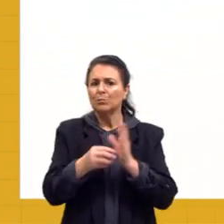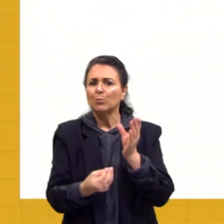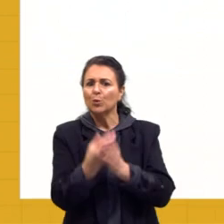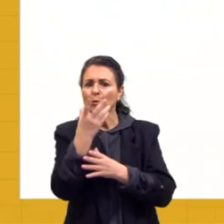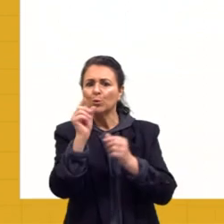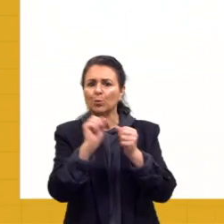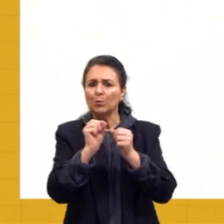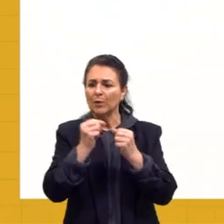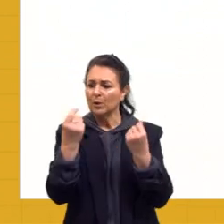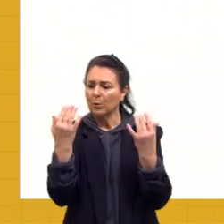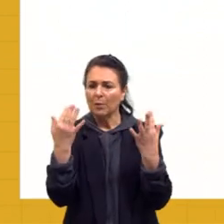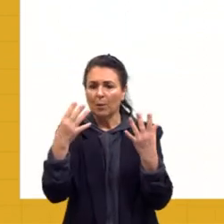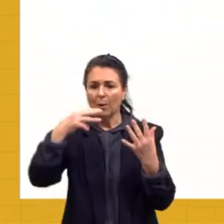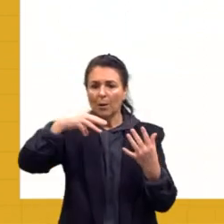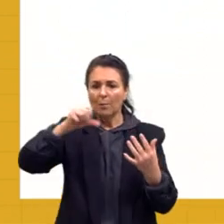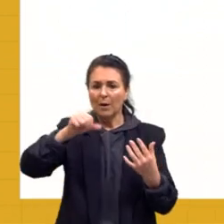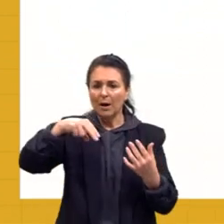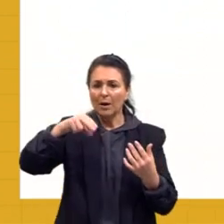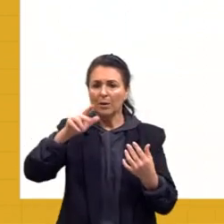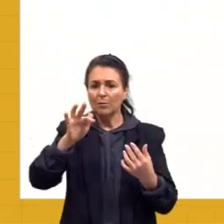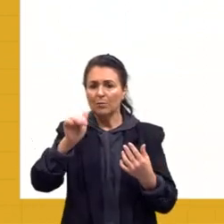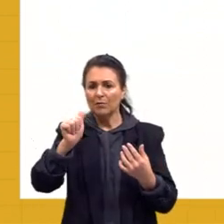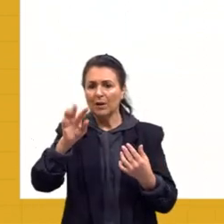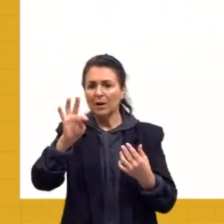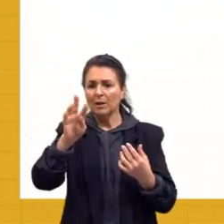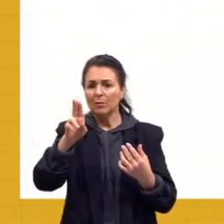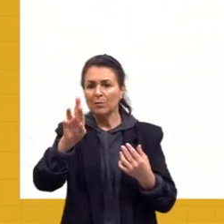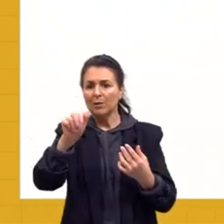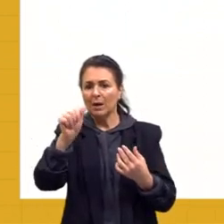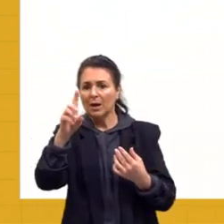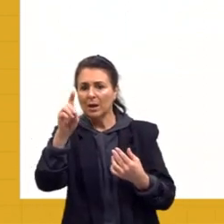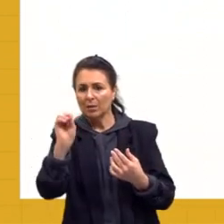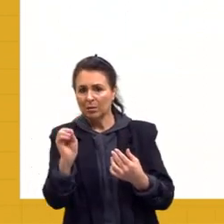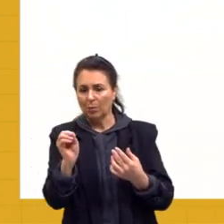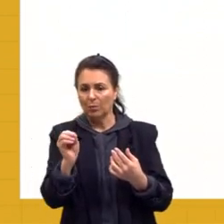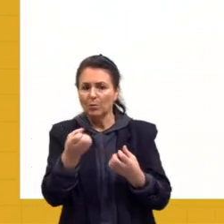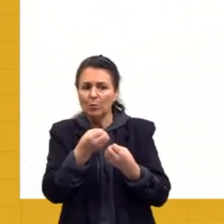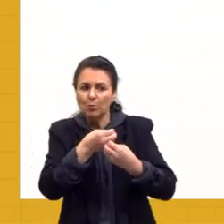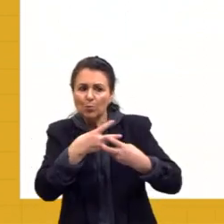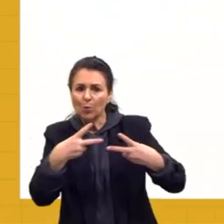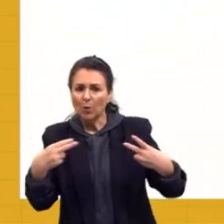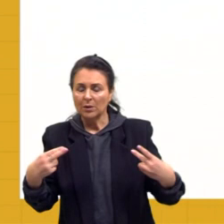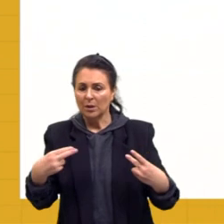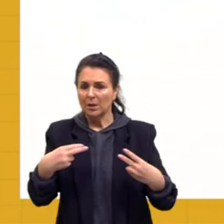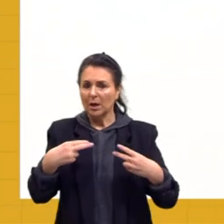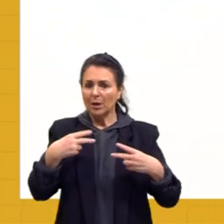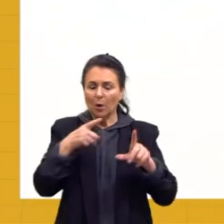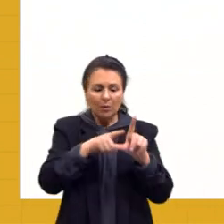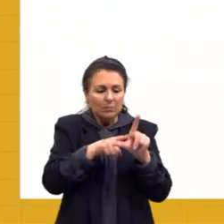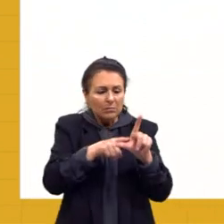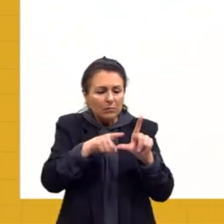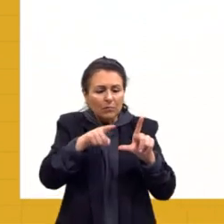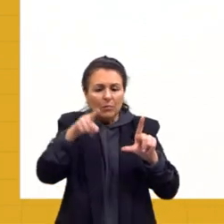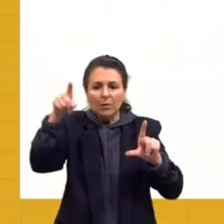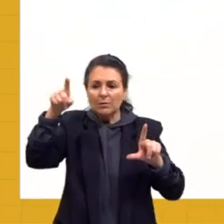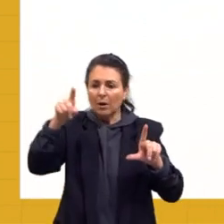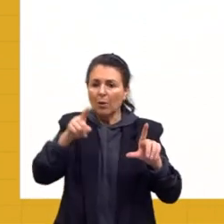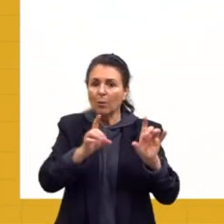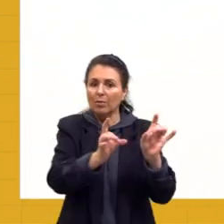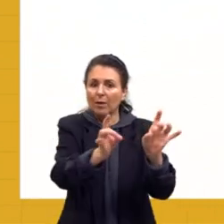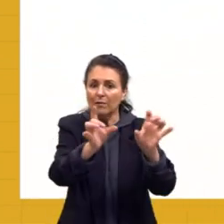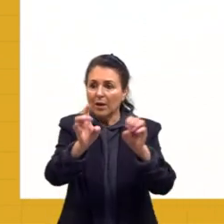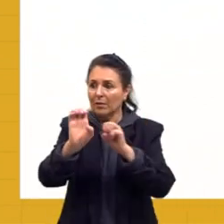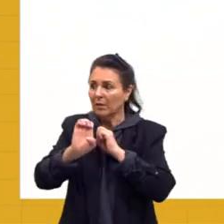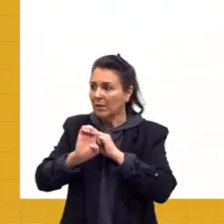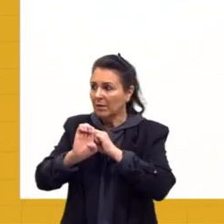bens propriamente ditos, né, entre outras coisas. E aqui está a evolução da nossa exportação. Olha aqui,